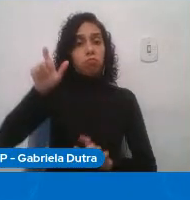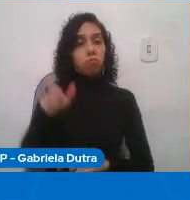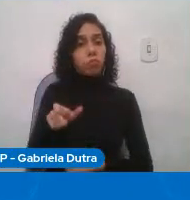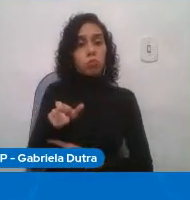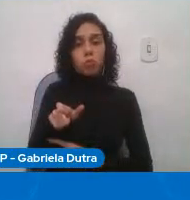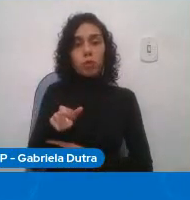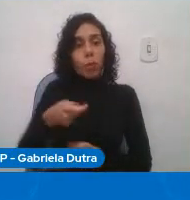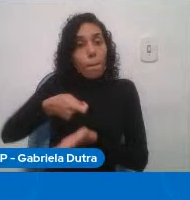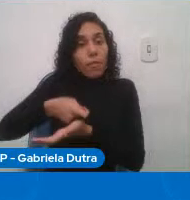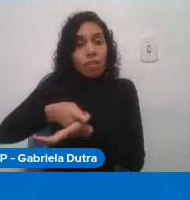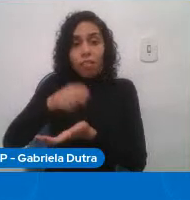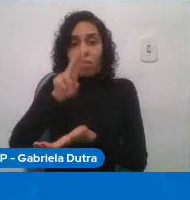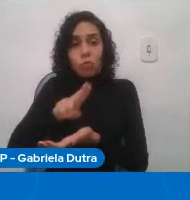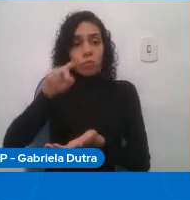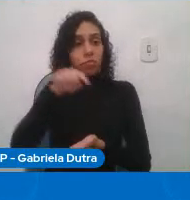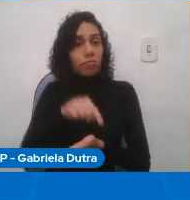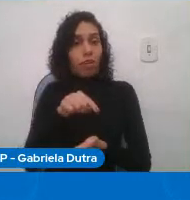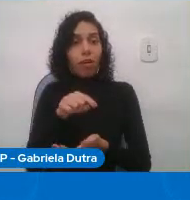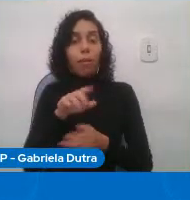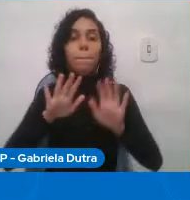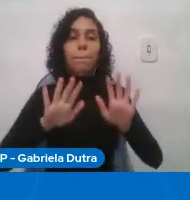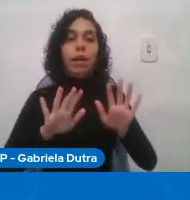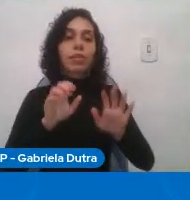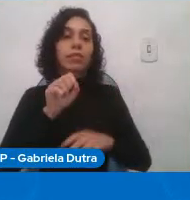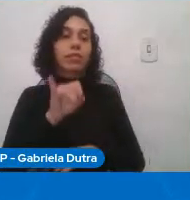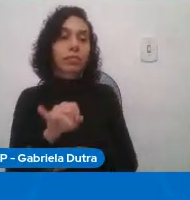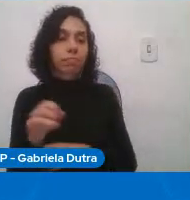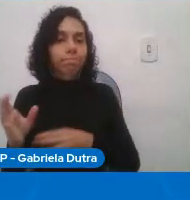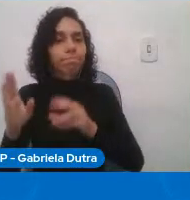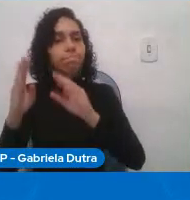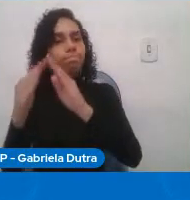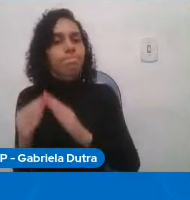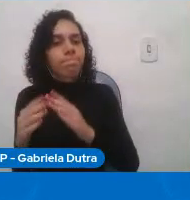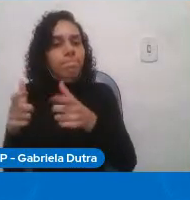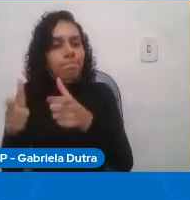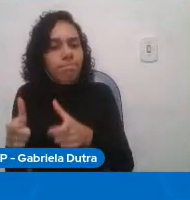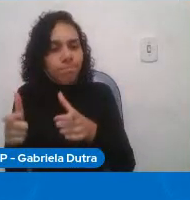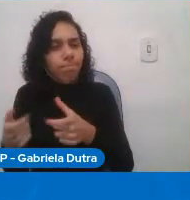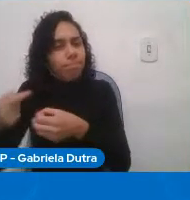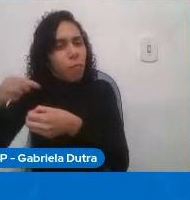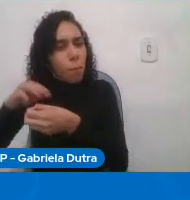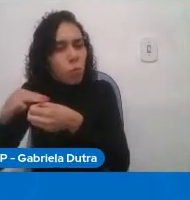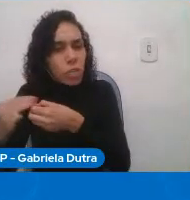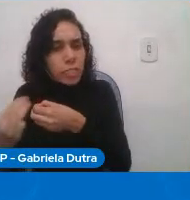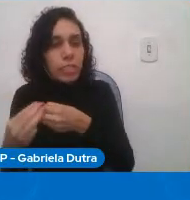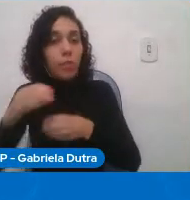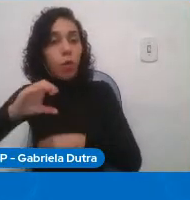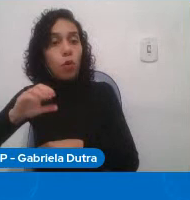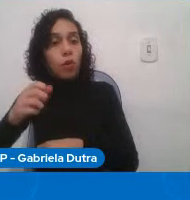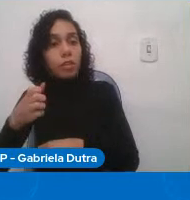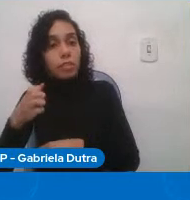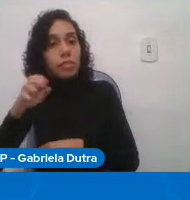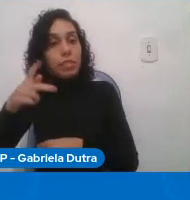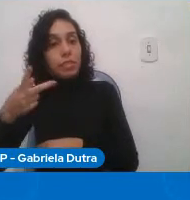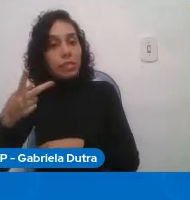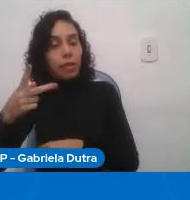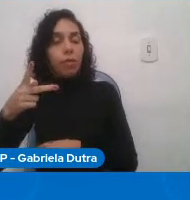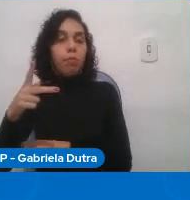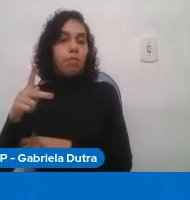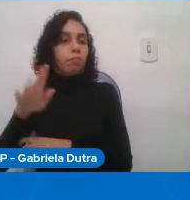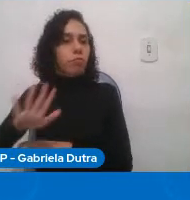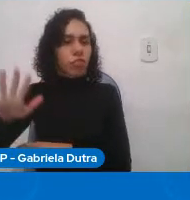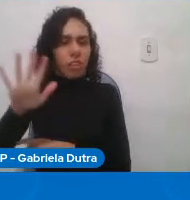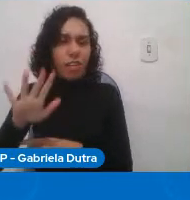morasse numa região com certo genérico, tivesse um e-mail com hífen, ou quisesse fazer qualquer mudança para